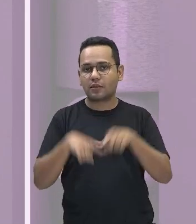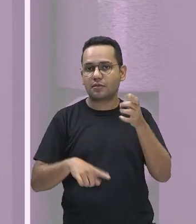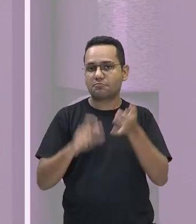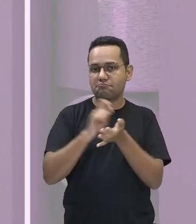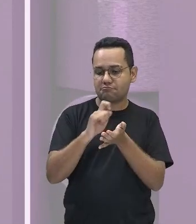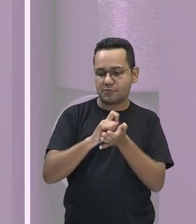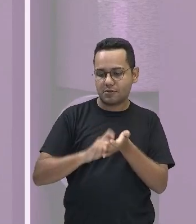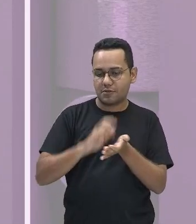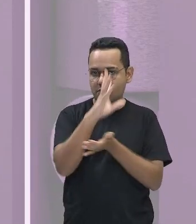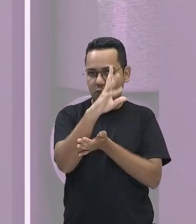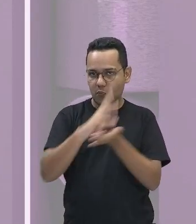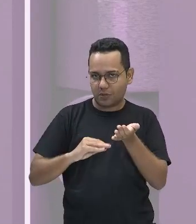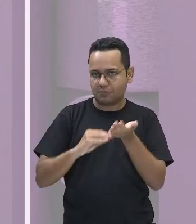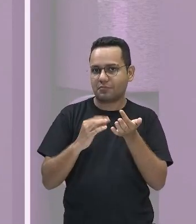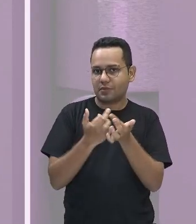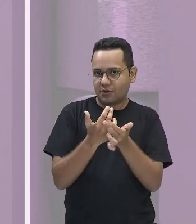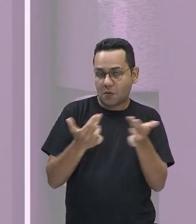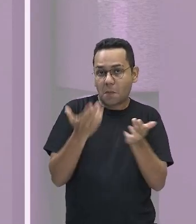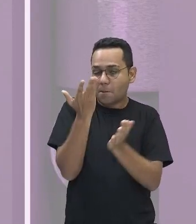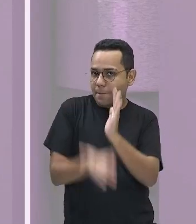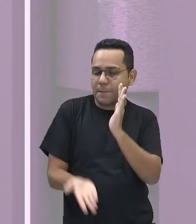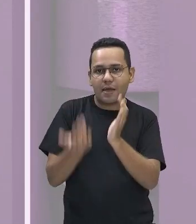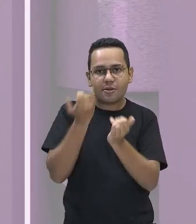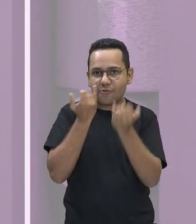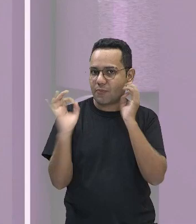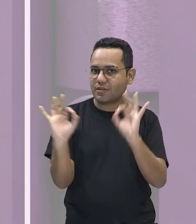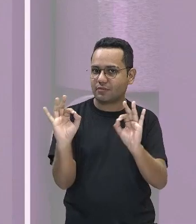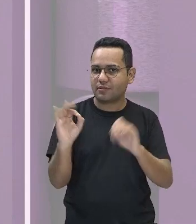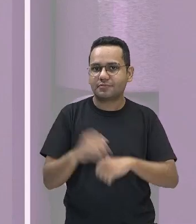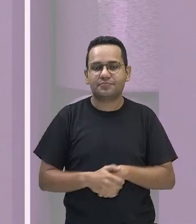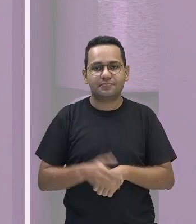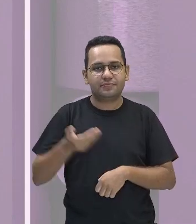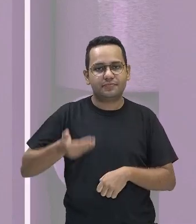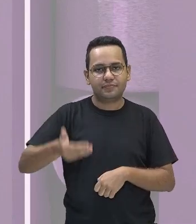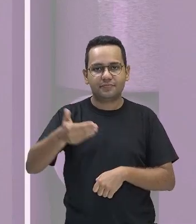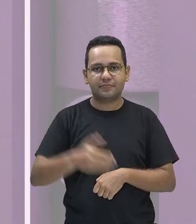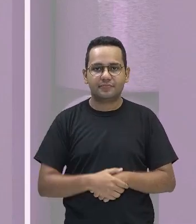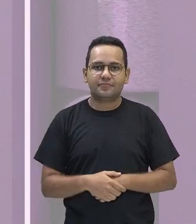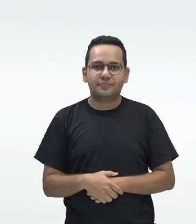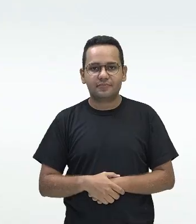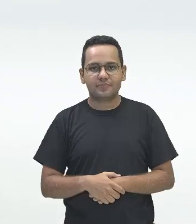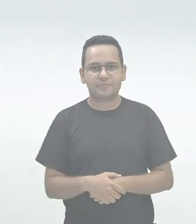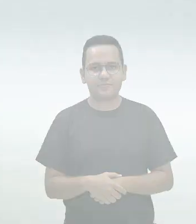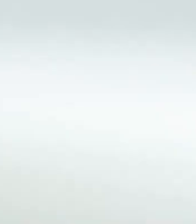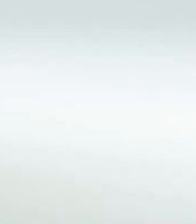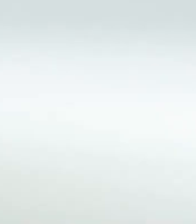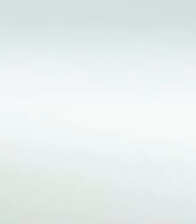caderno, anote tudo para não perder nenhum detalhe da nossa aula e vamos à nossa aula.